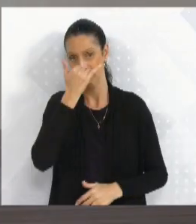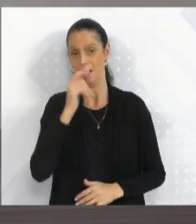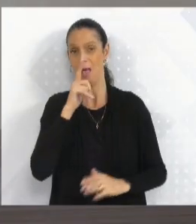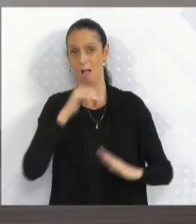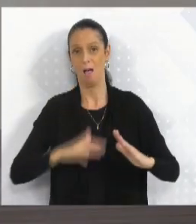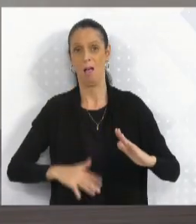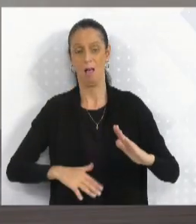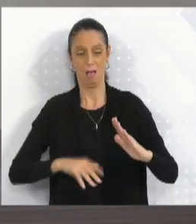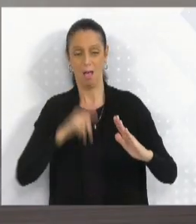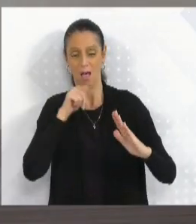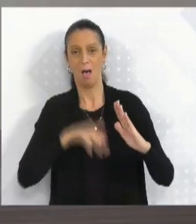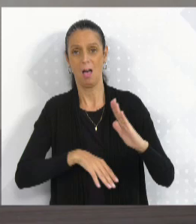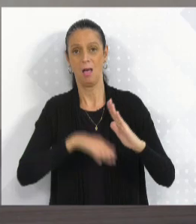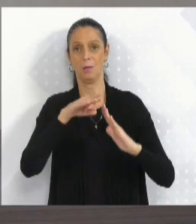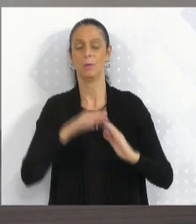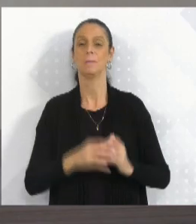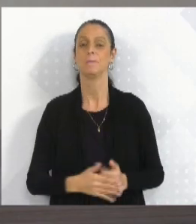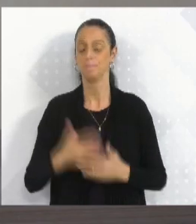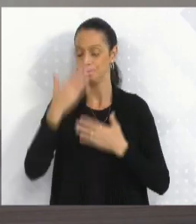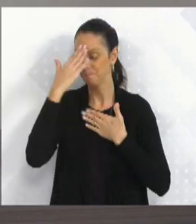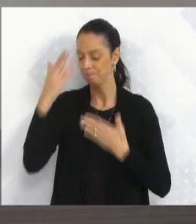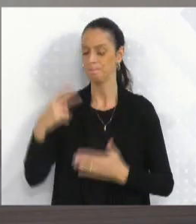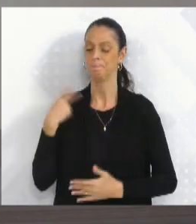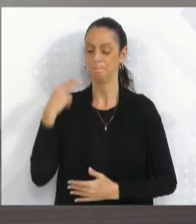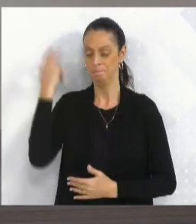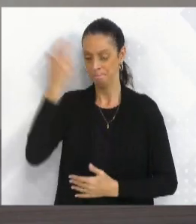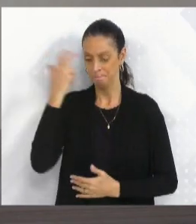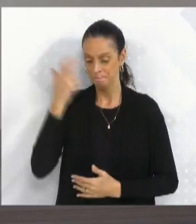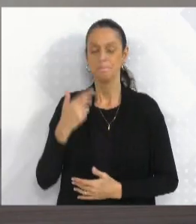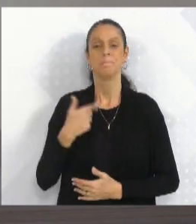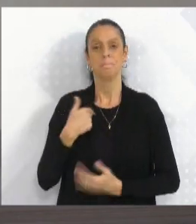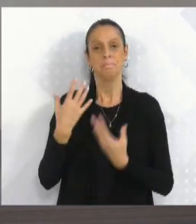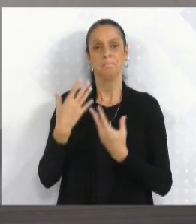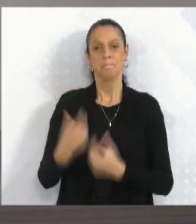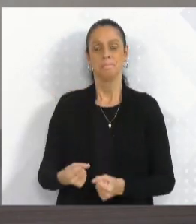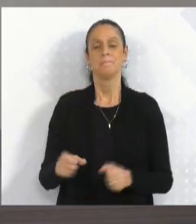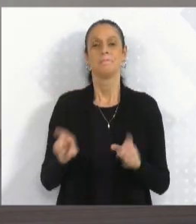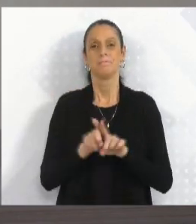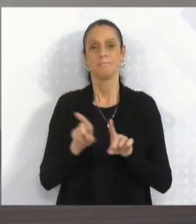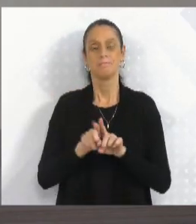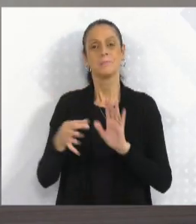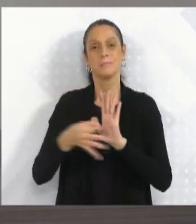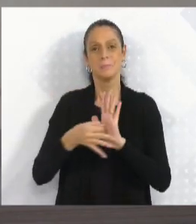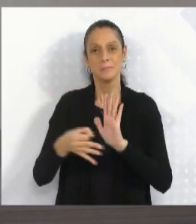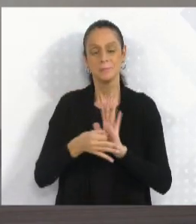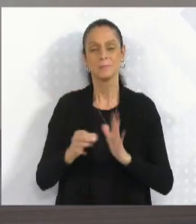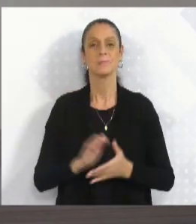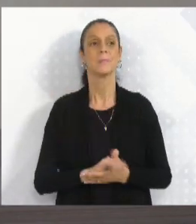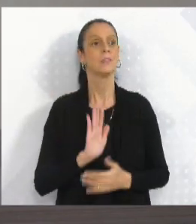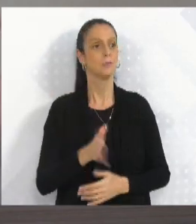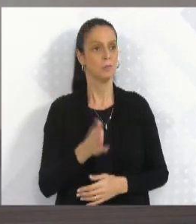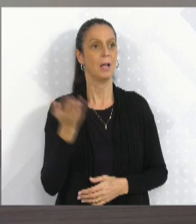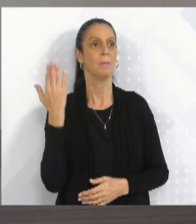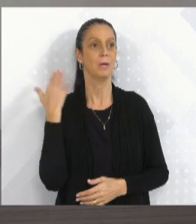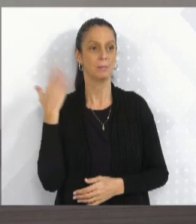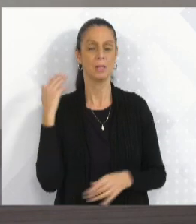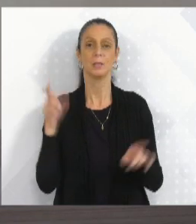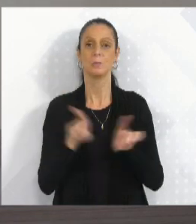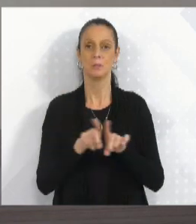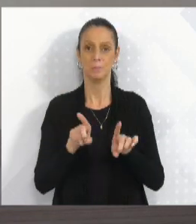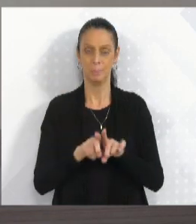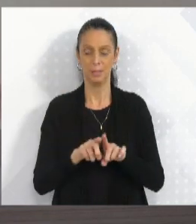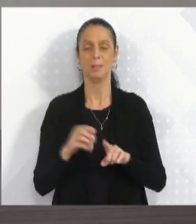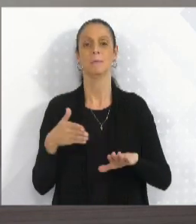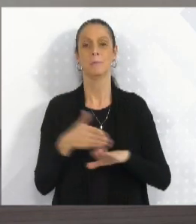Agradeço, vereador Alemão, em conceder uma parte. Eu também quero aqui parabenizar o qual fiz parte também da frente